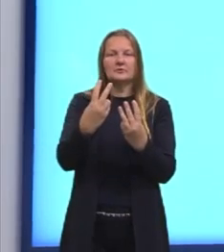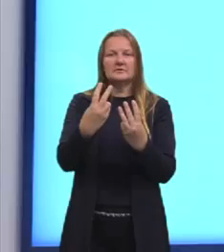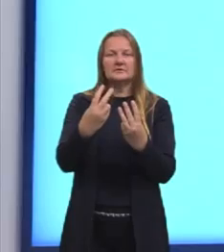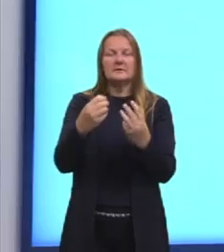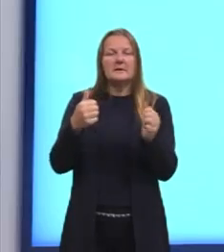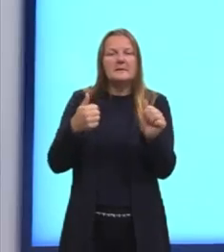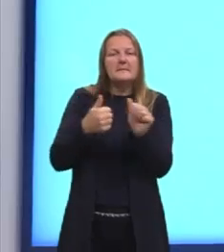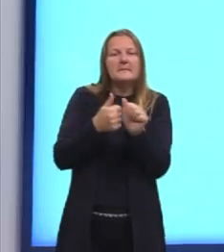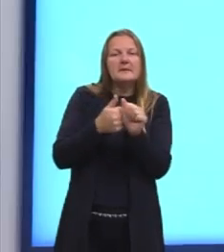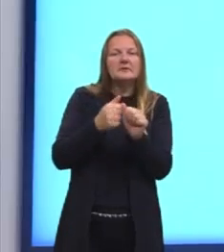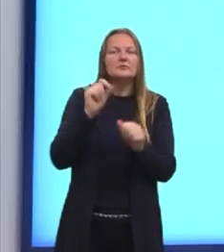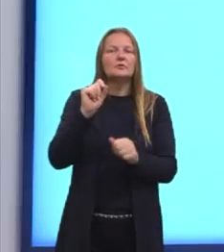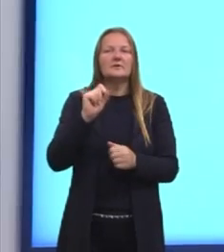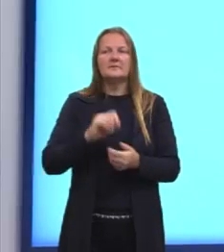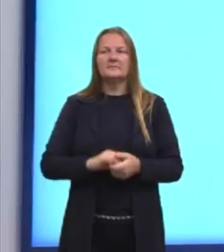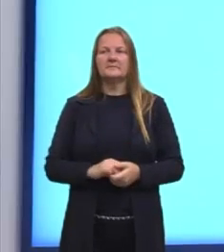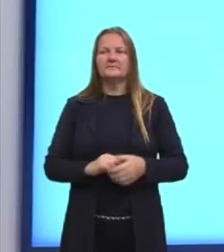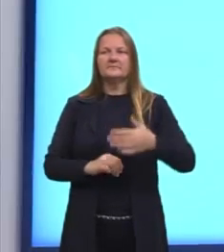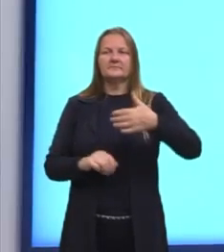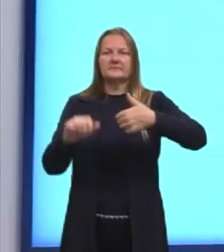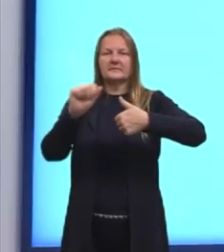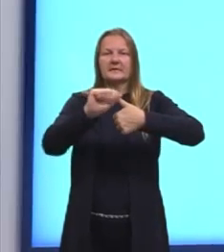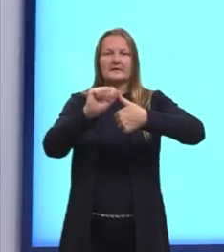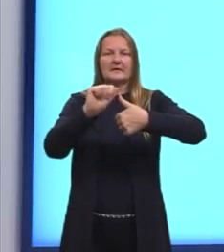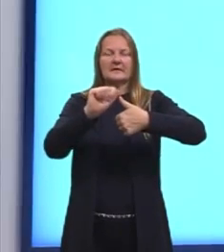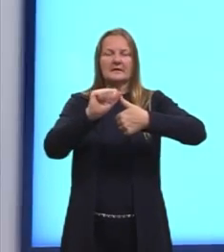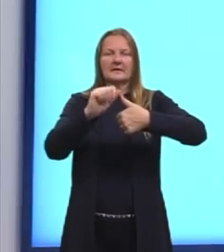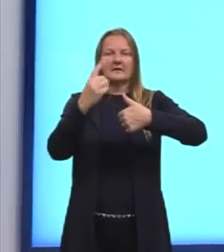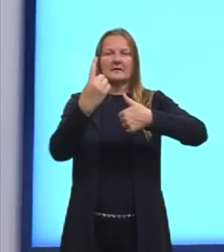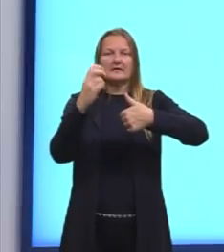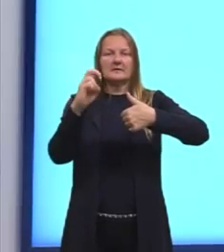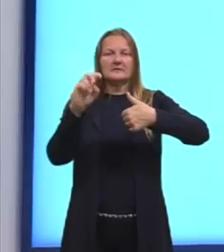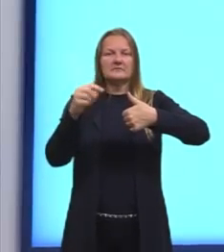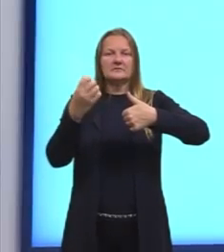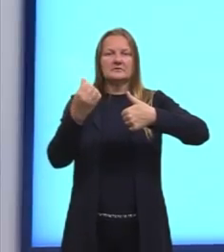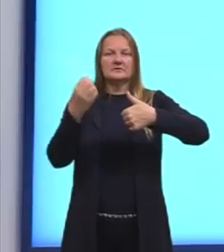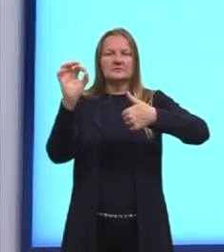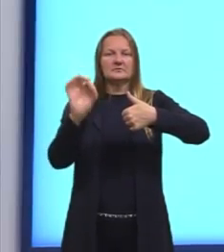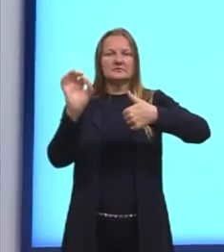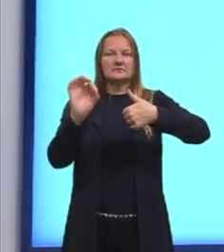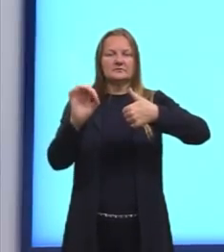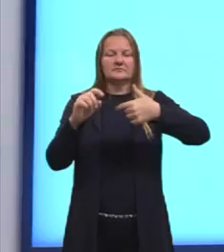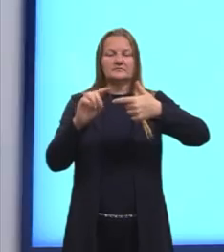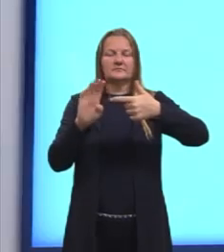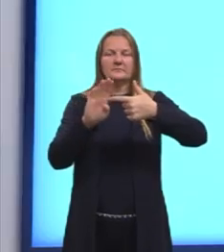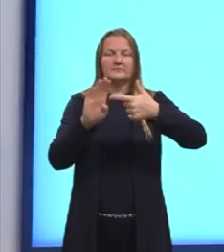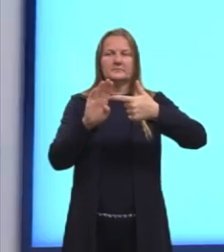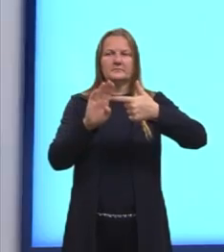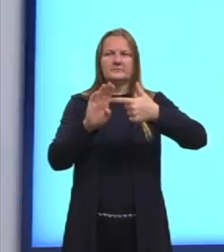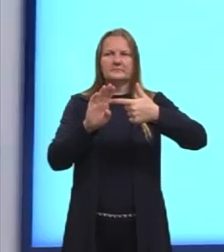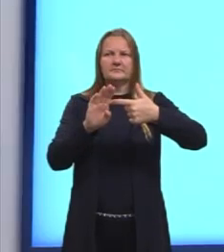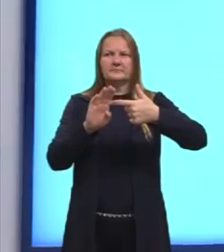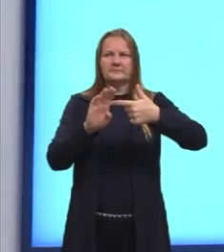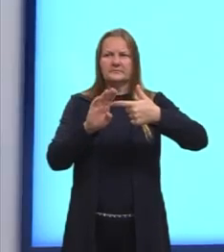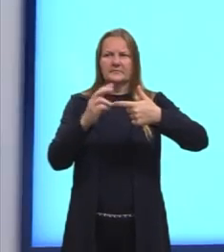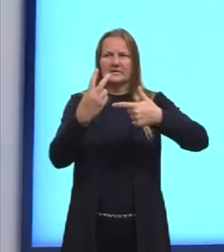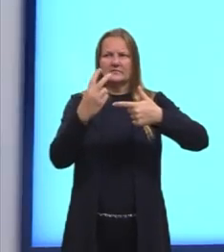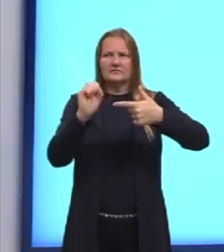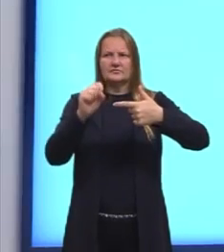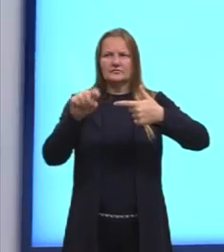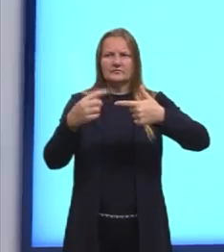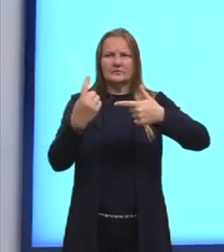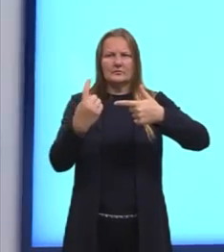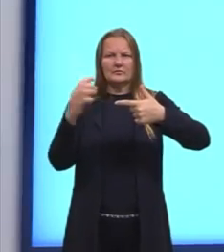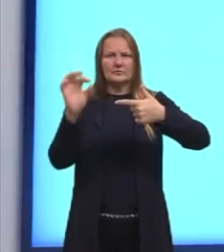próxima de... A letra A, 15,6%, letra B, 28